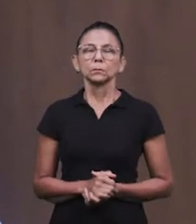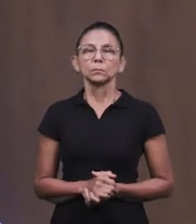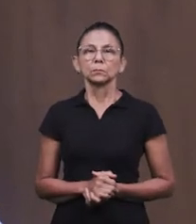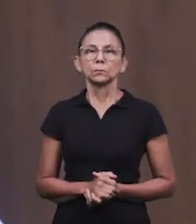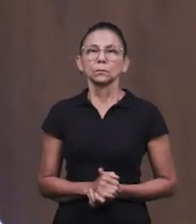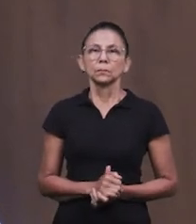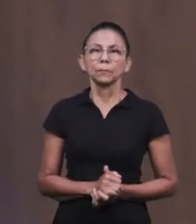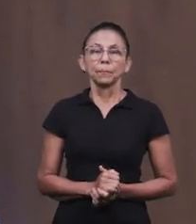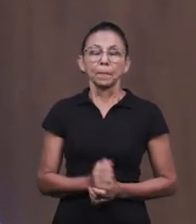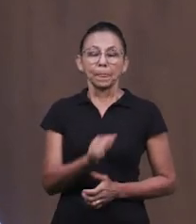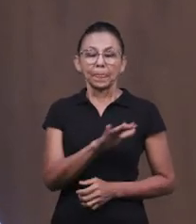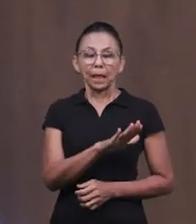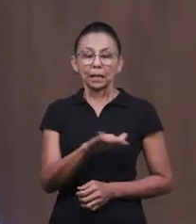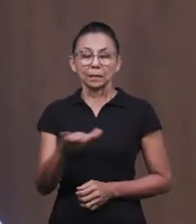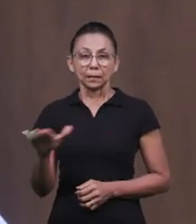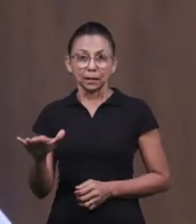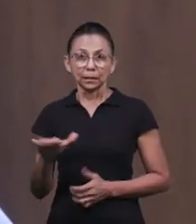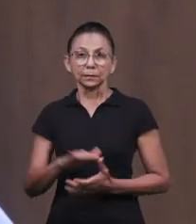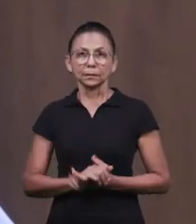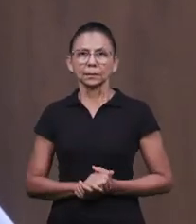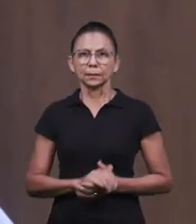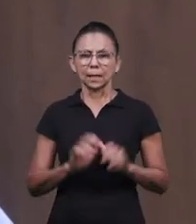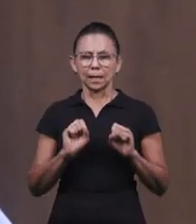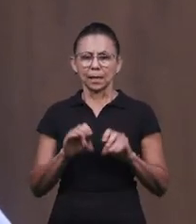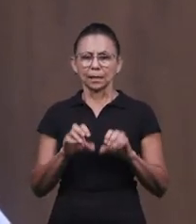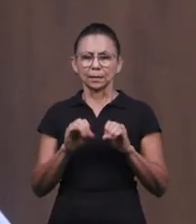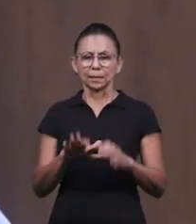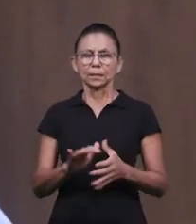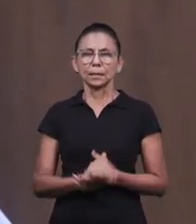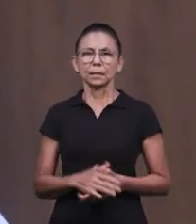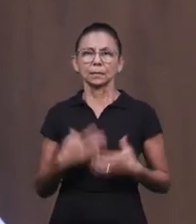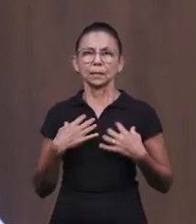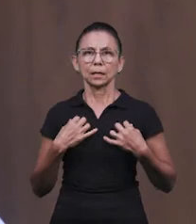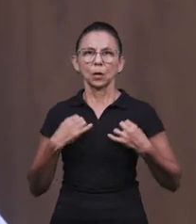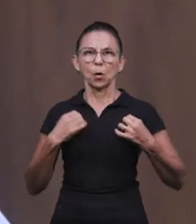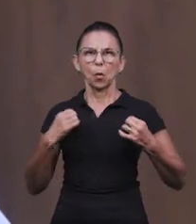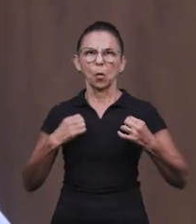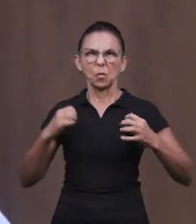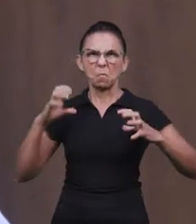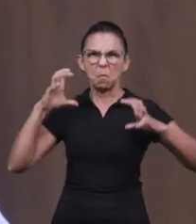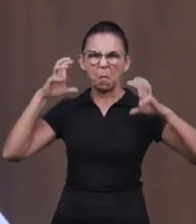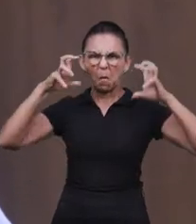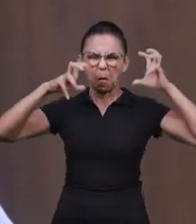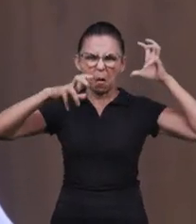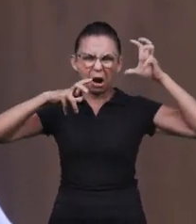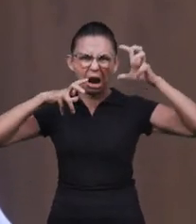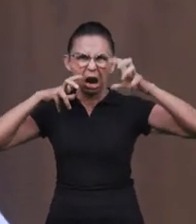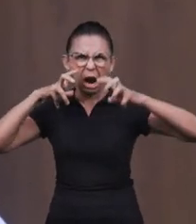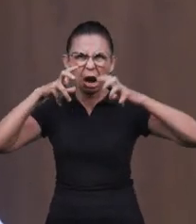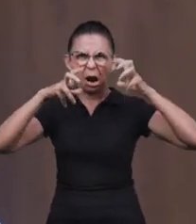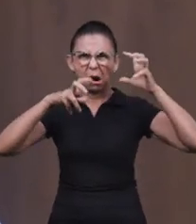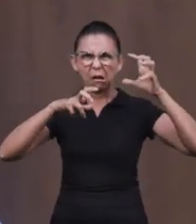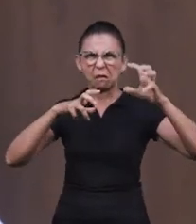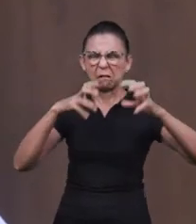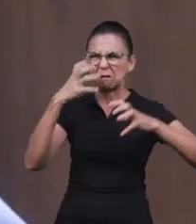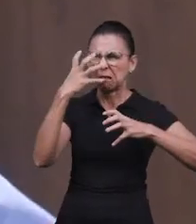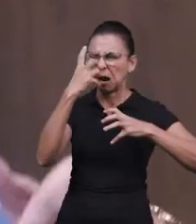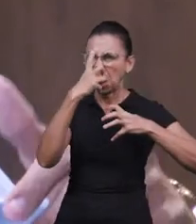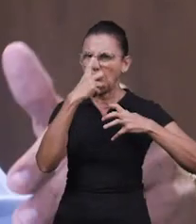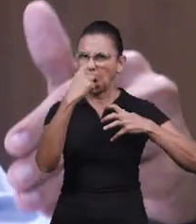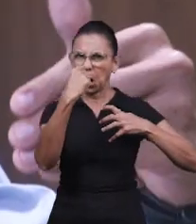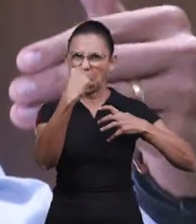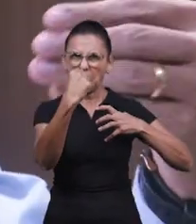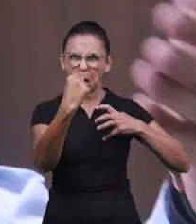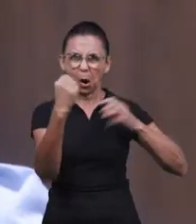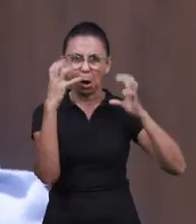senso comum. As crianças são ensinadas que a vestimenta é vestimenta de monstros e